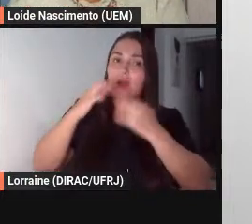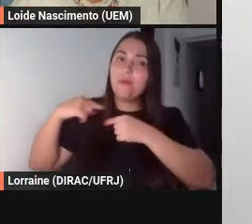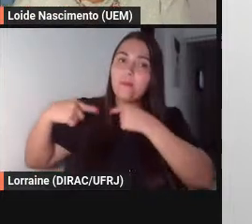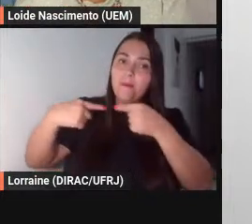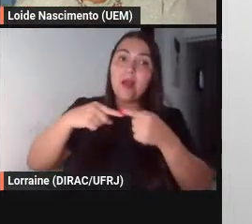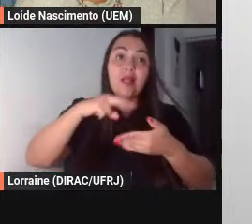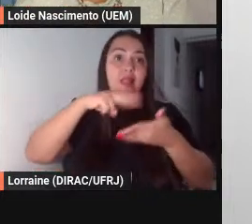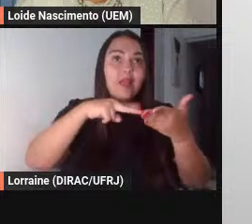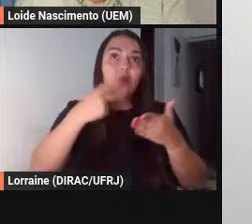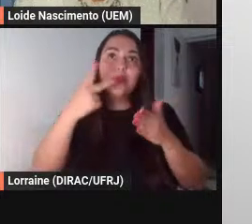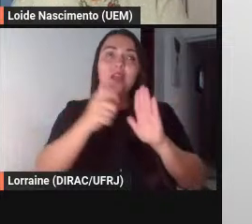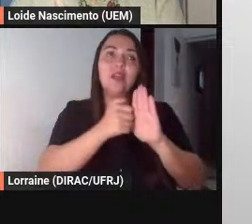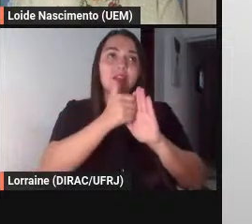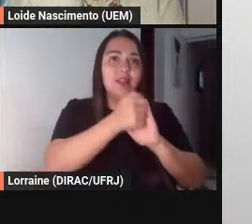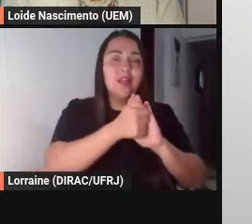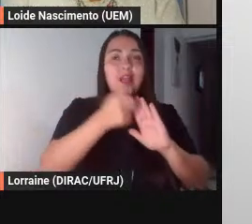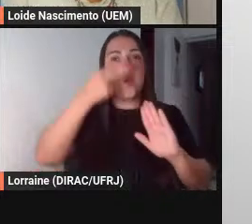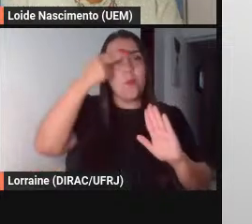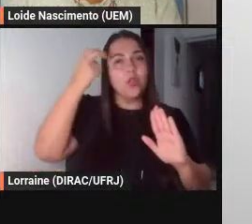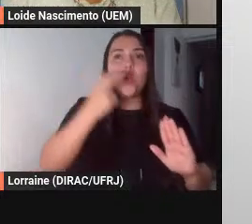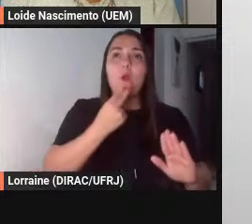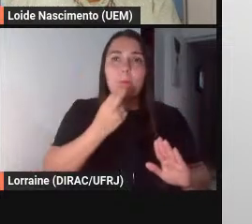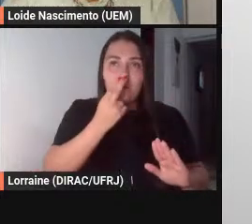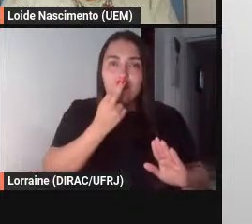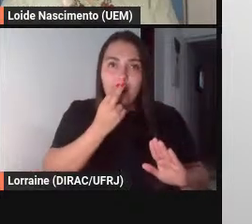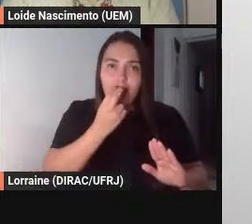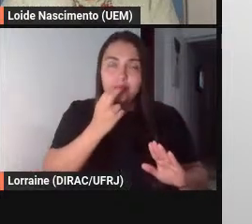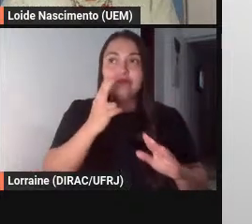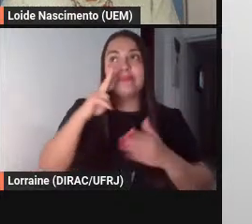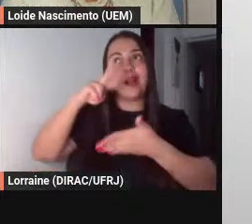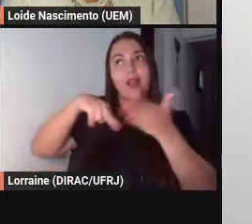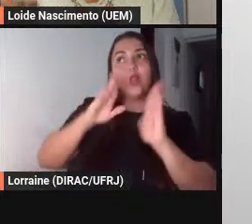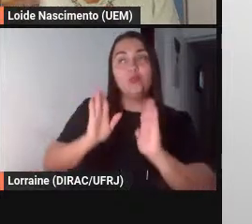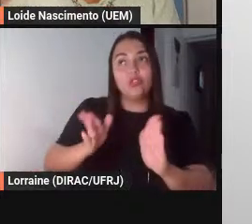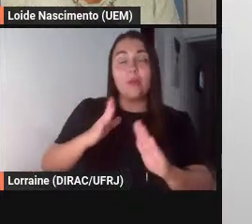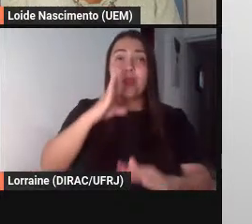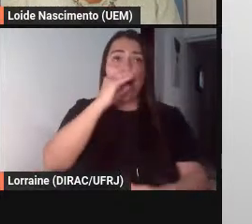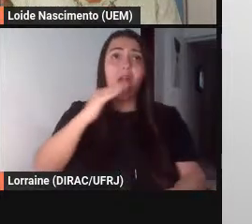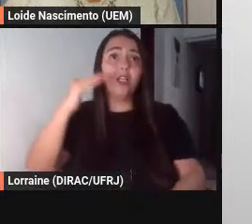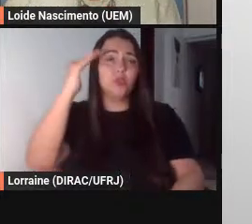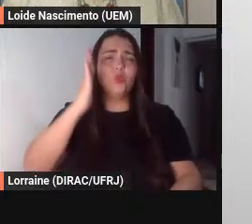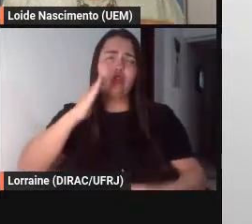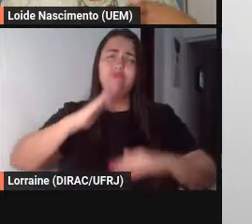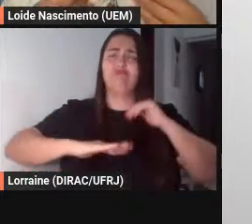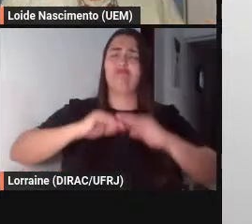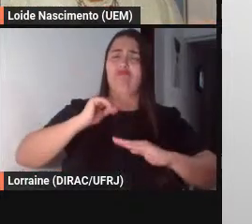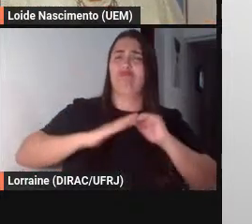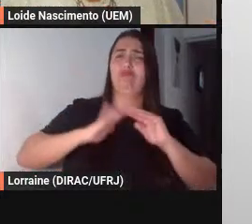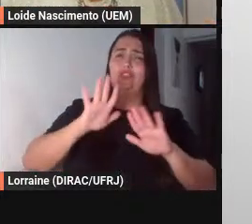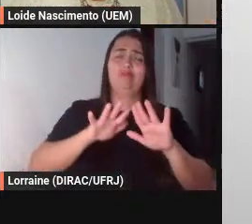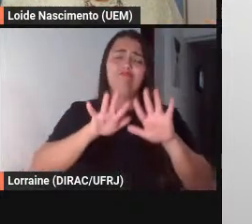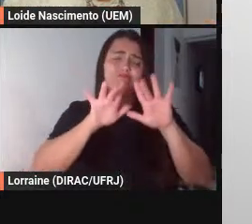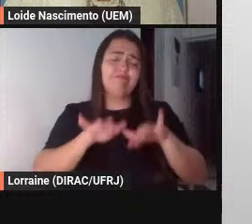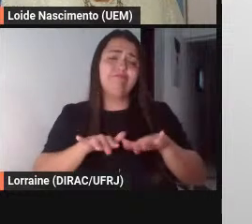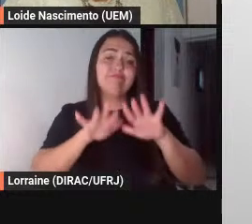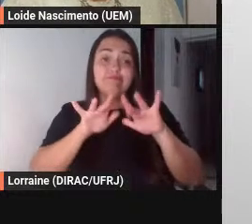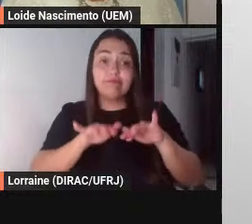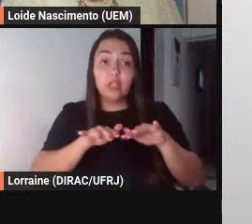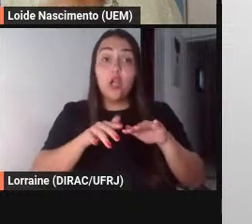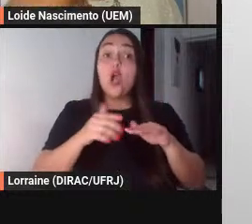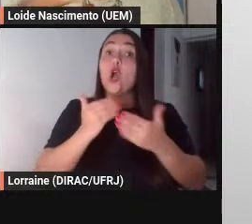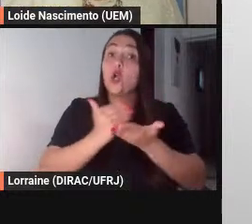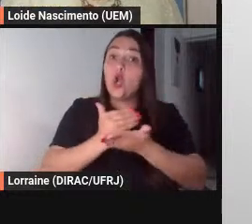essas fábulas de Monteiro Lobato na infância e que depois de adulto adultos escritores também começaram a escrever